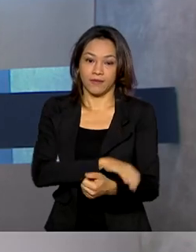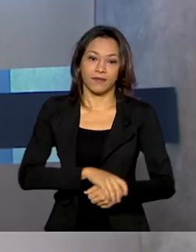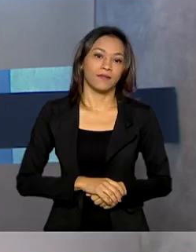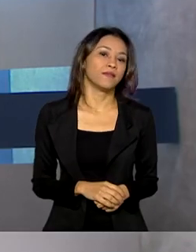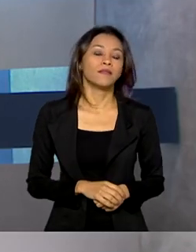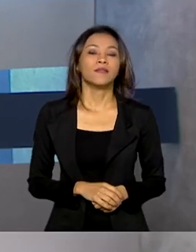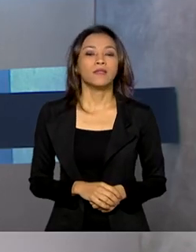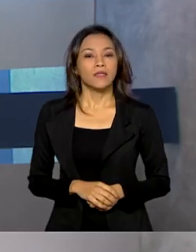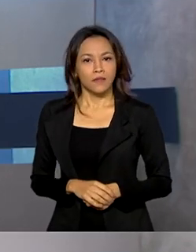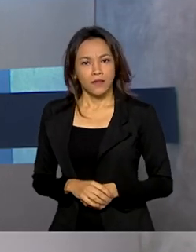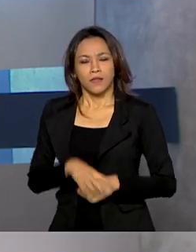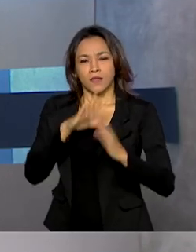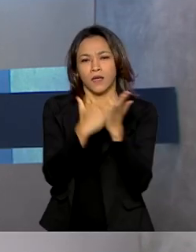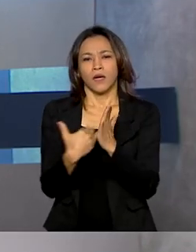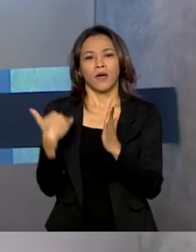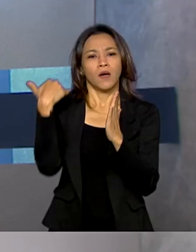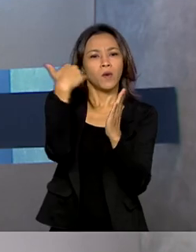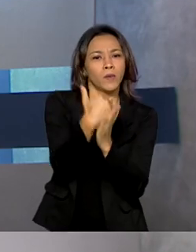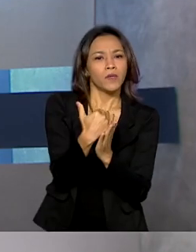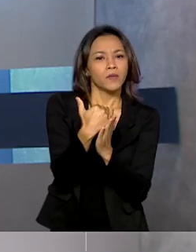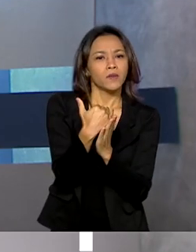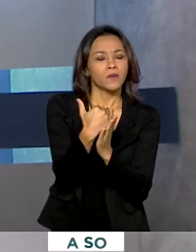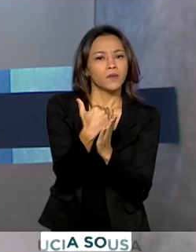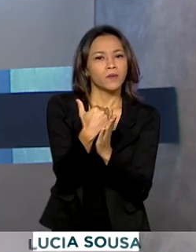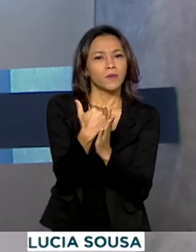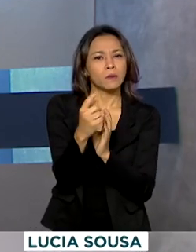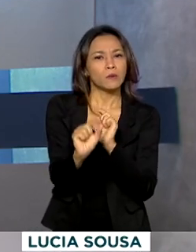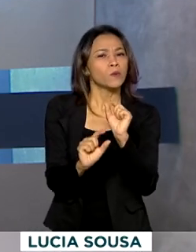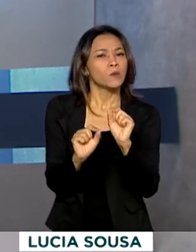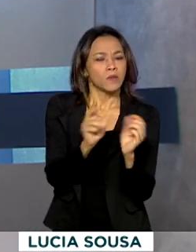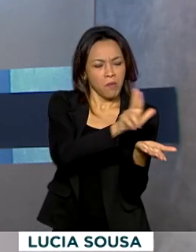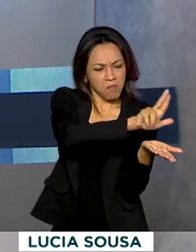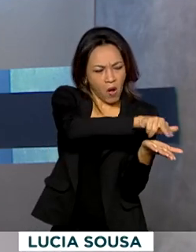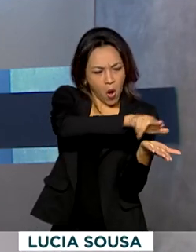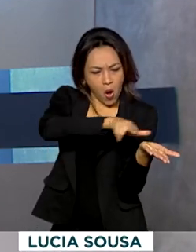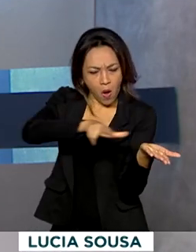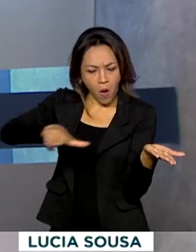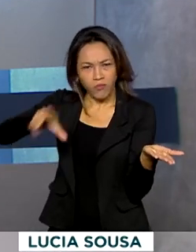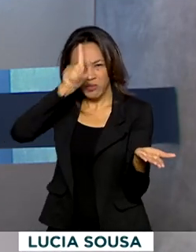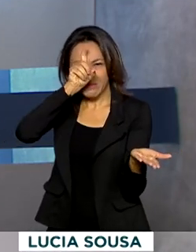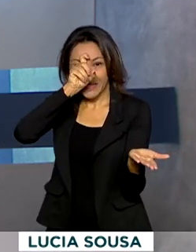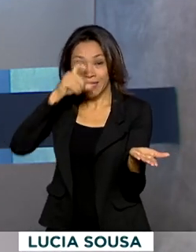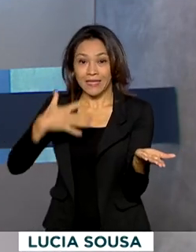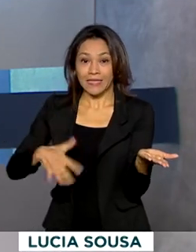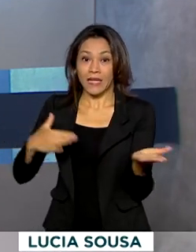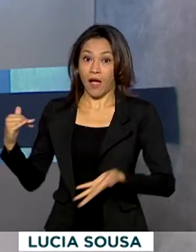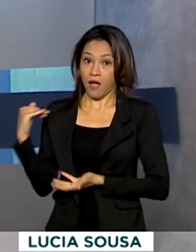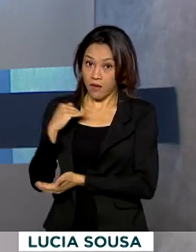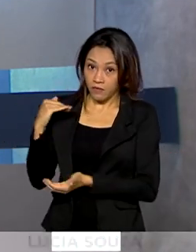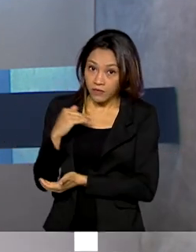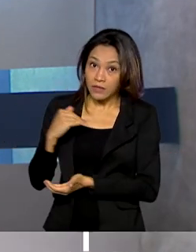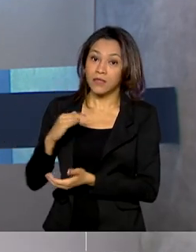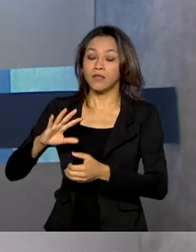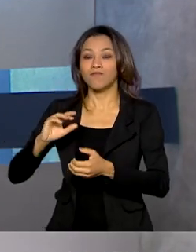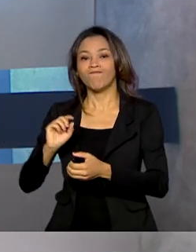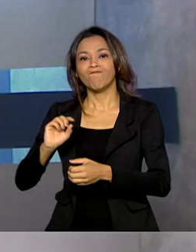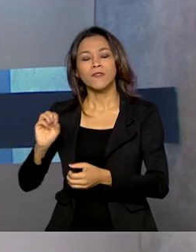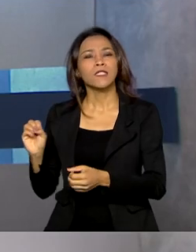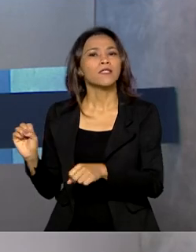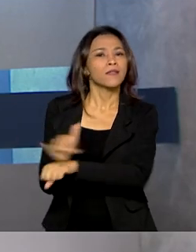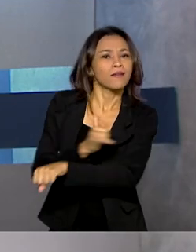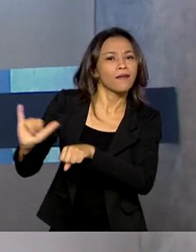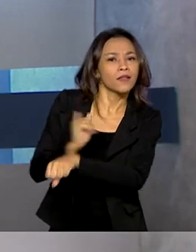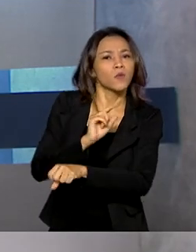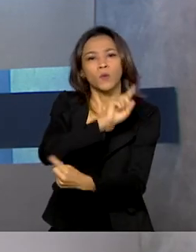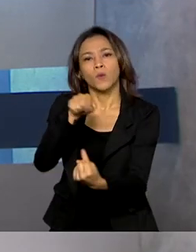Com o aumento do número de internações, a Anvisa anunciou medidas para facilitar a aquisição de compra de insumos